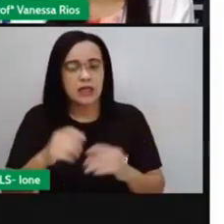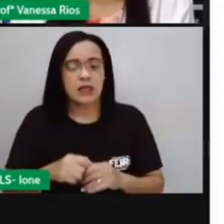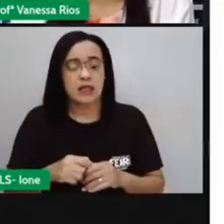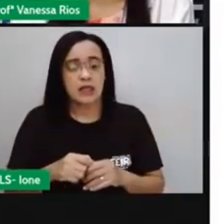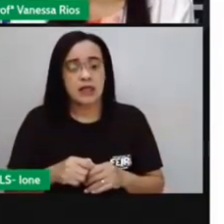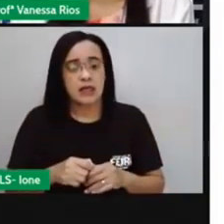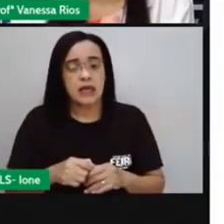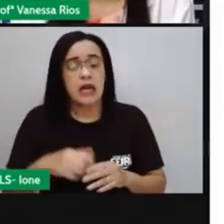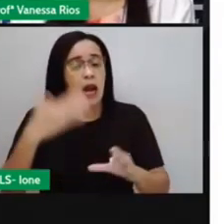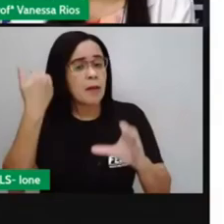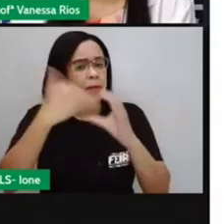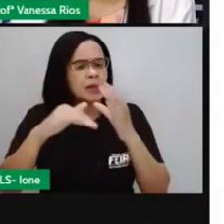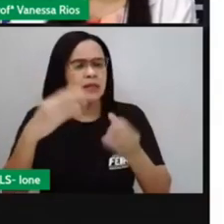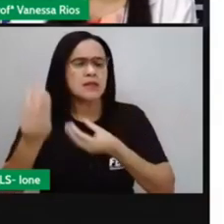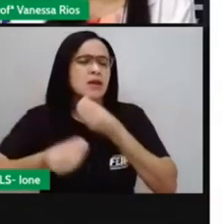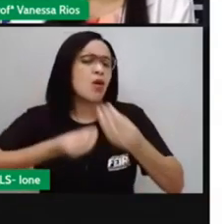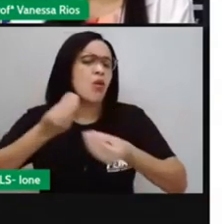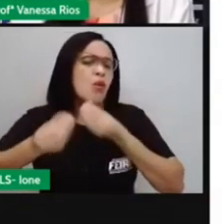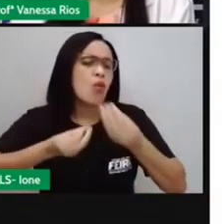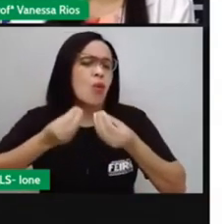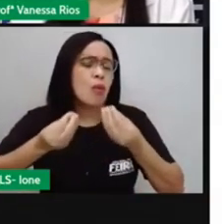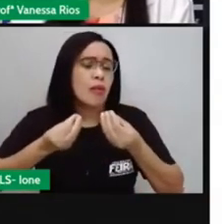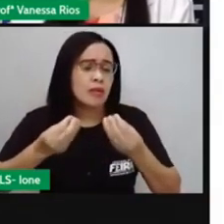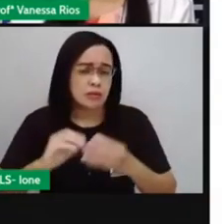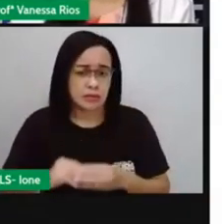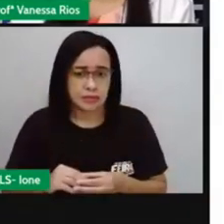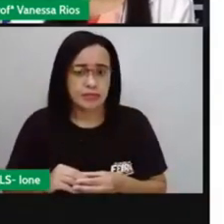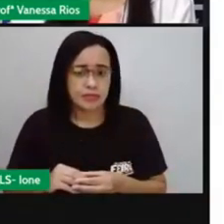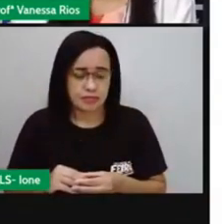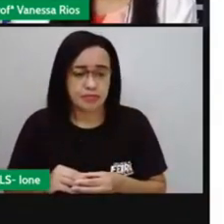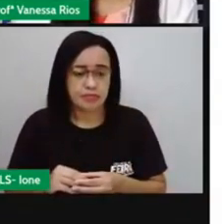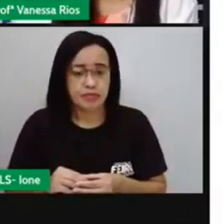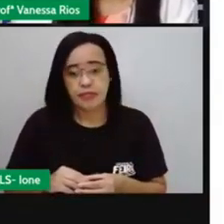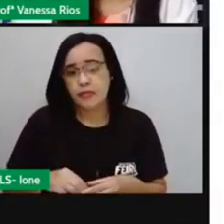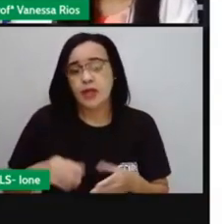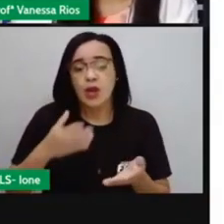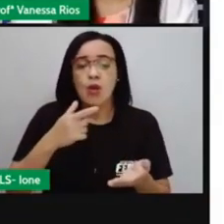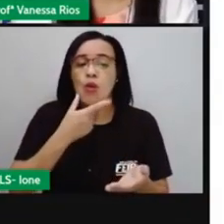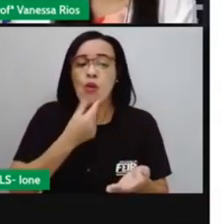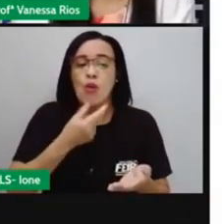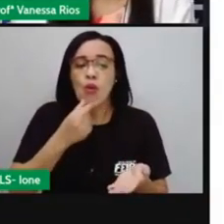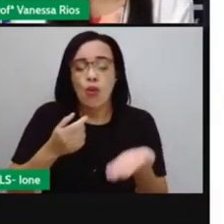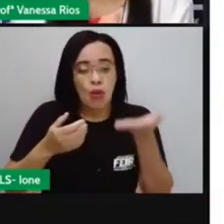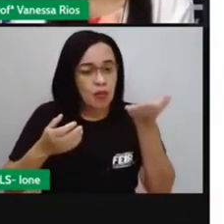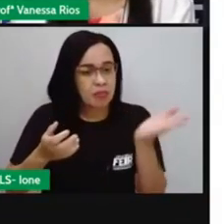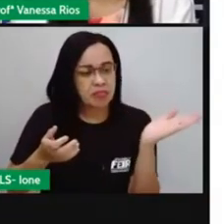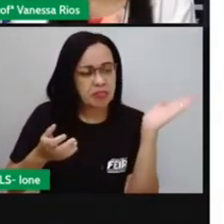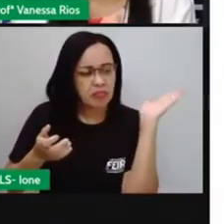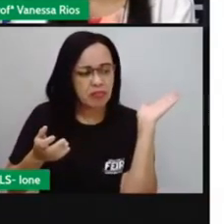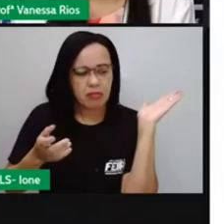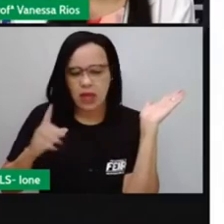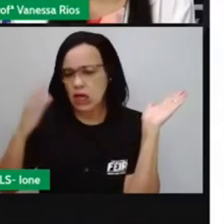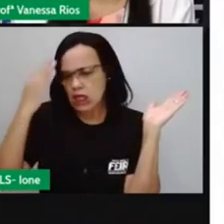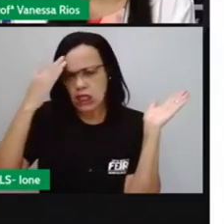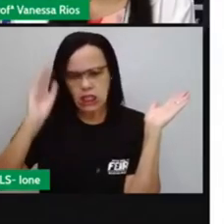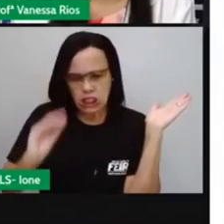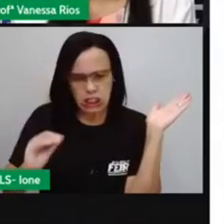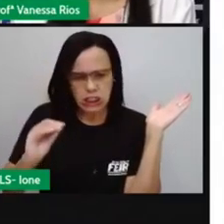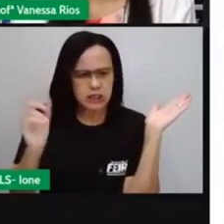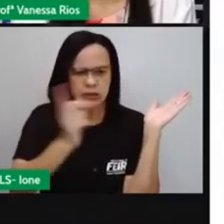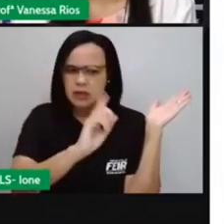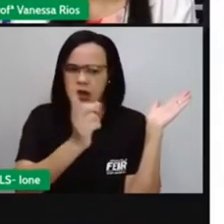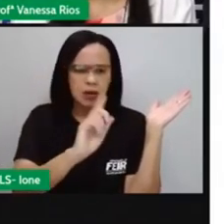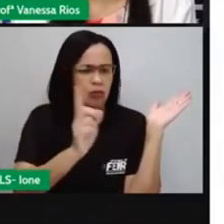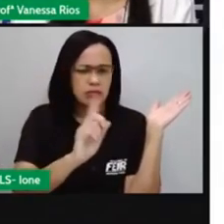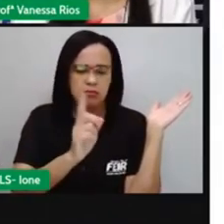compreendeu, não é? O garçom entendeu que um cliente queria a comida do outro, mas não foi essa a mensagem, né?